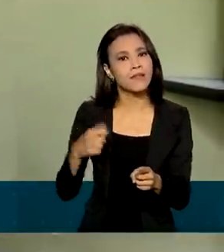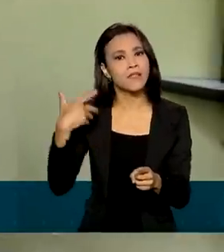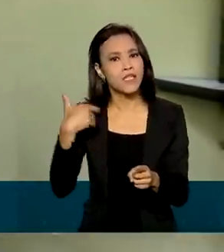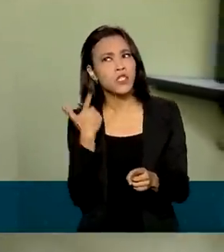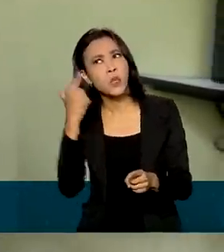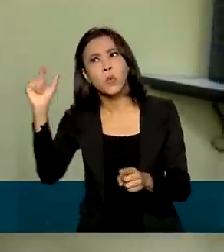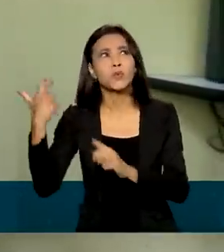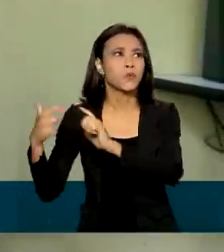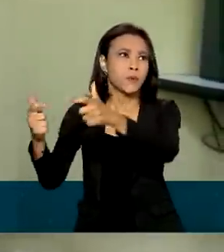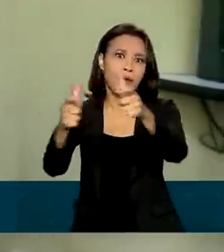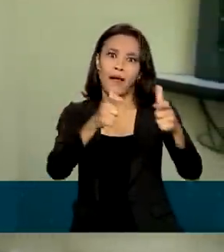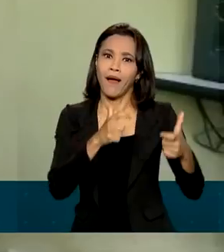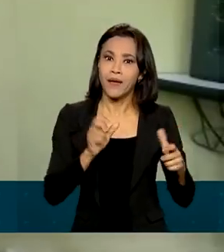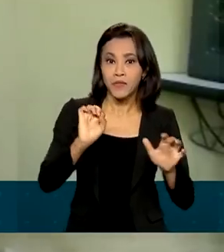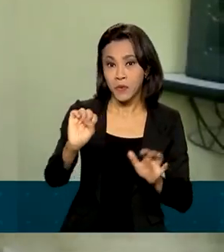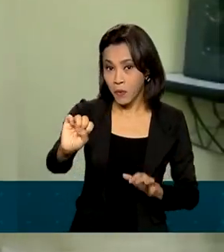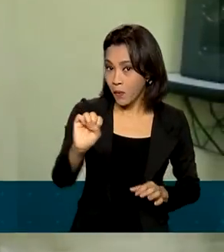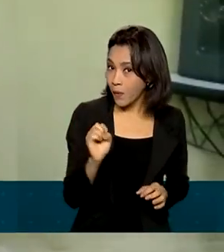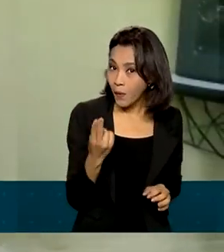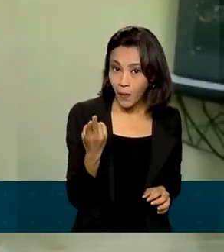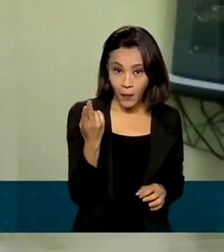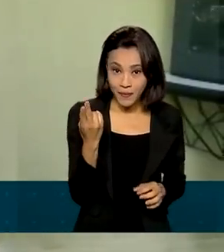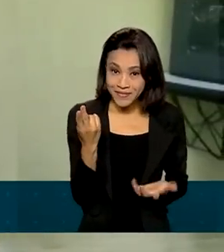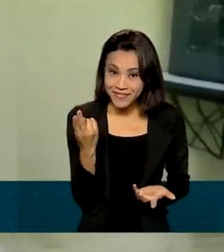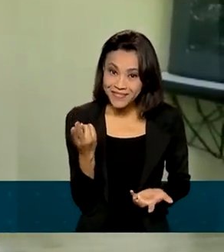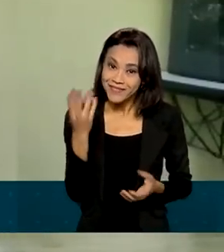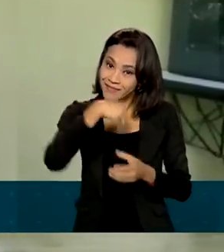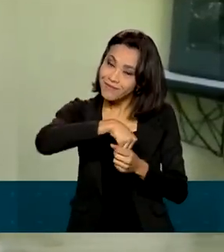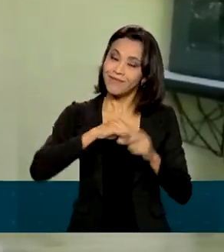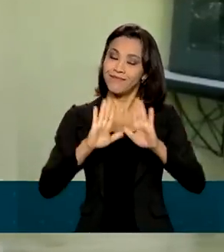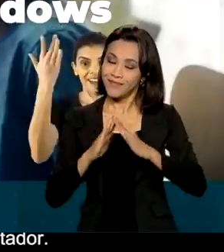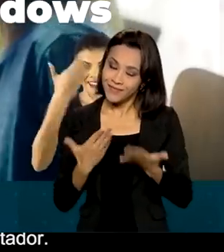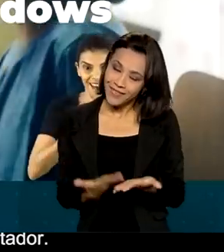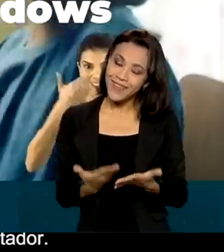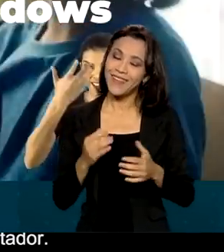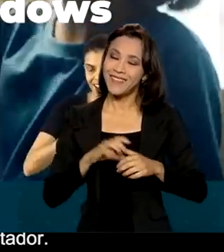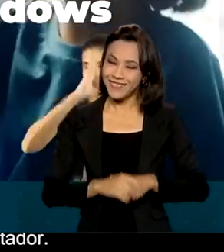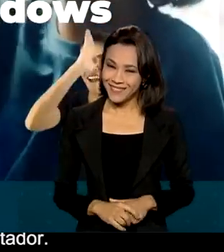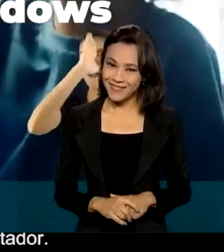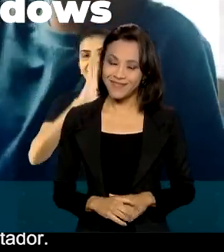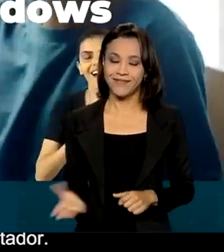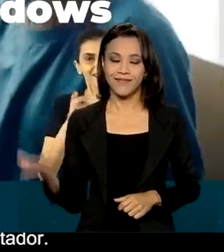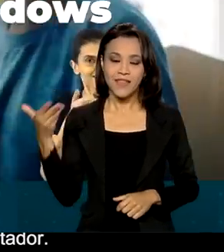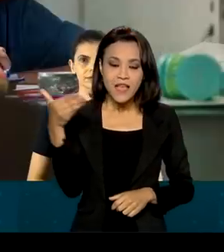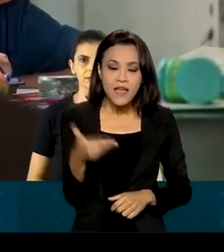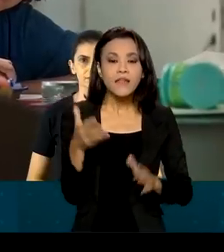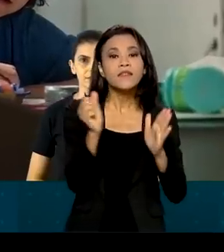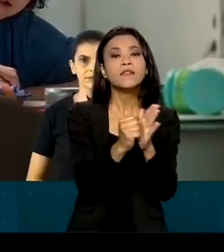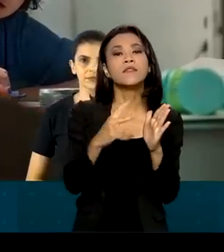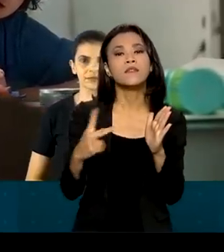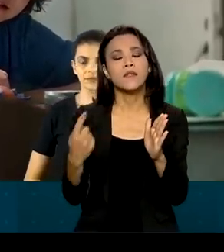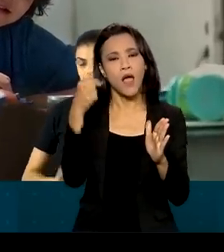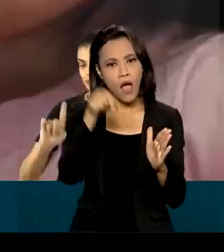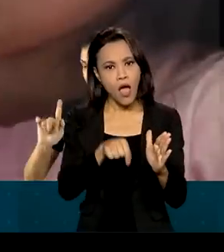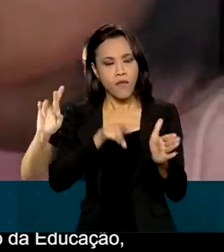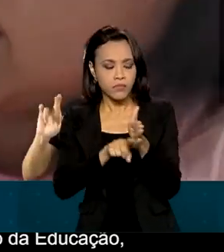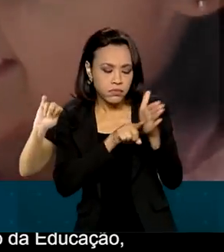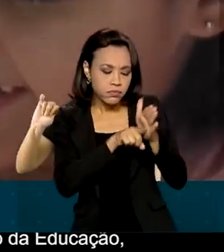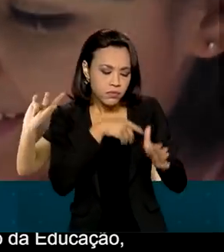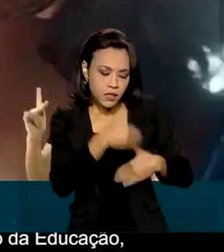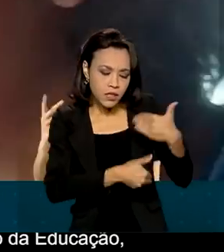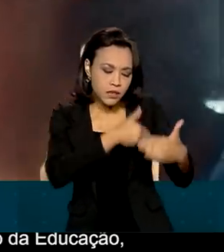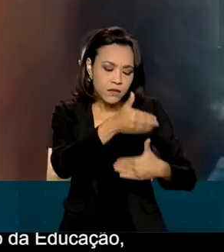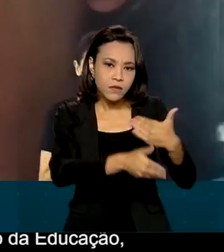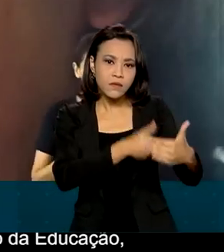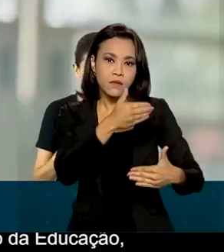lugares ou na escola. O Grafogame foi desenvolvido pelo Ministério da Educação para